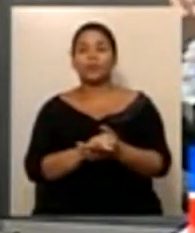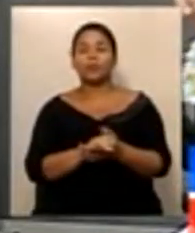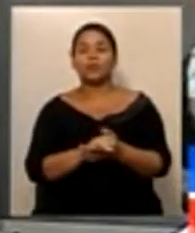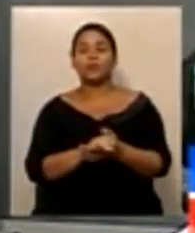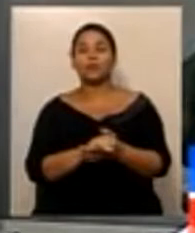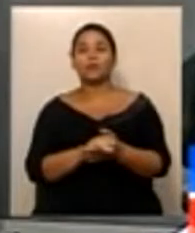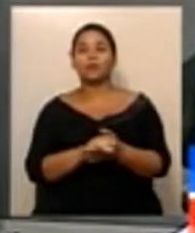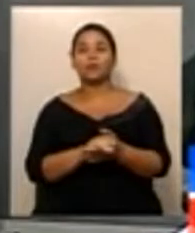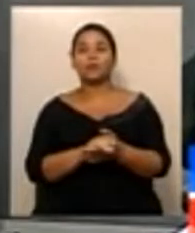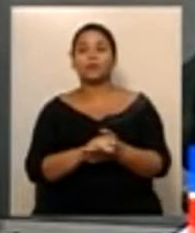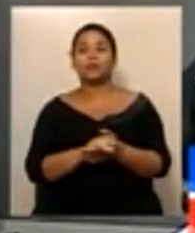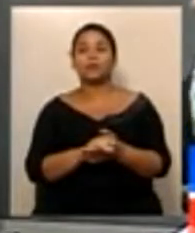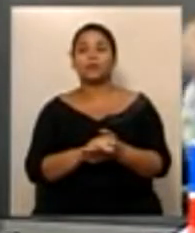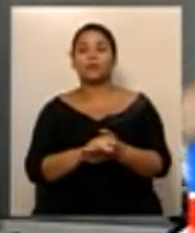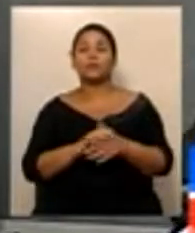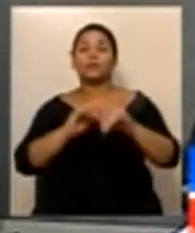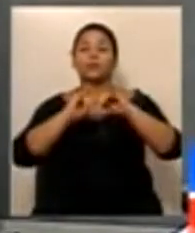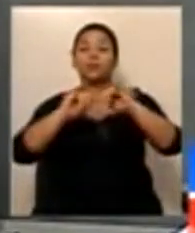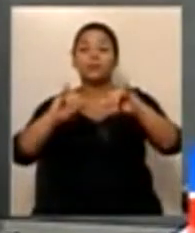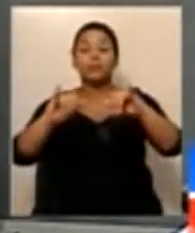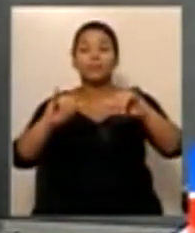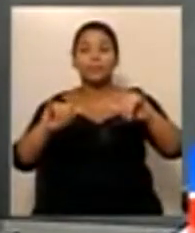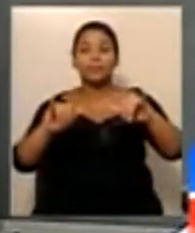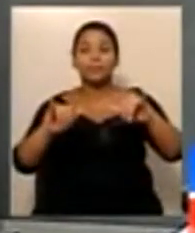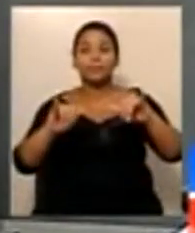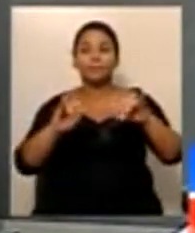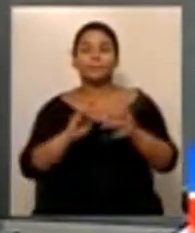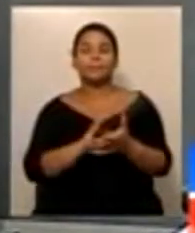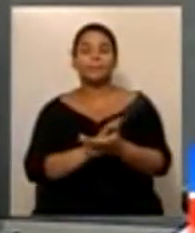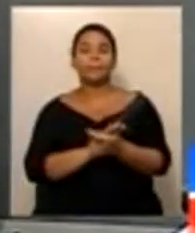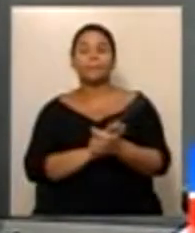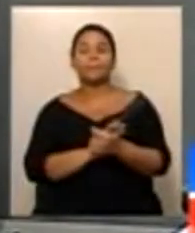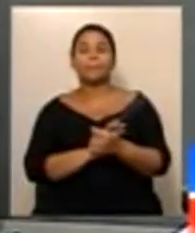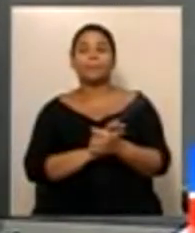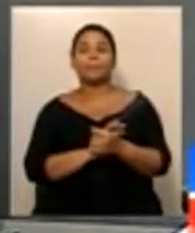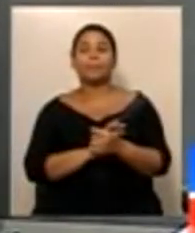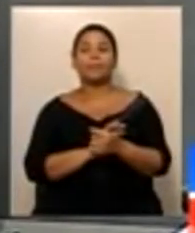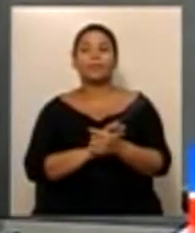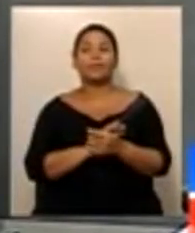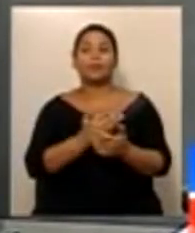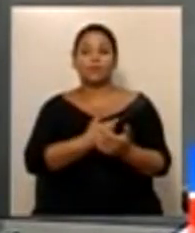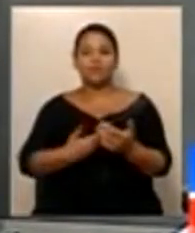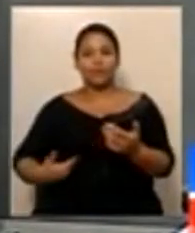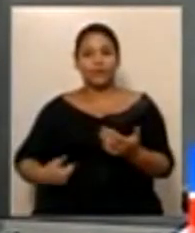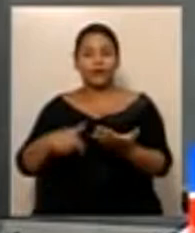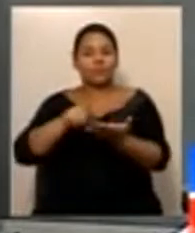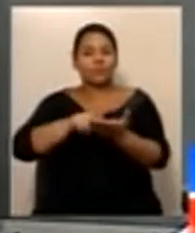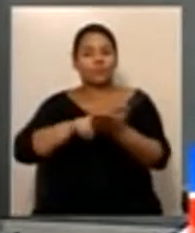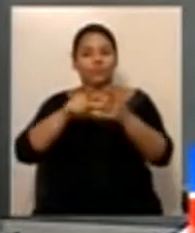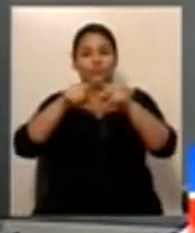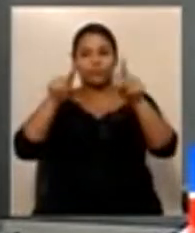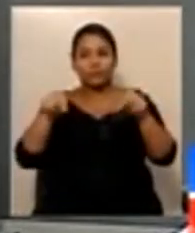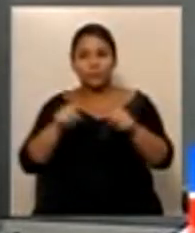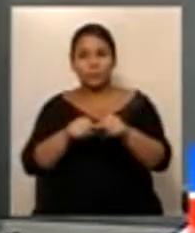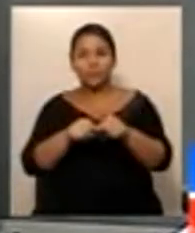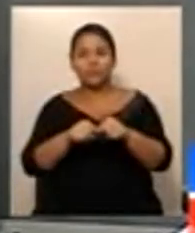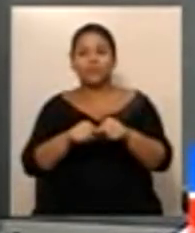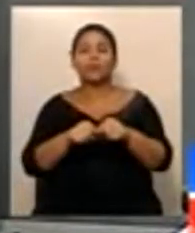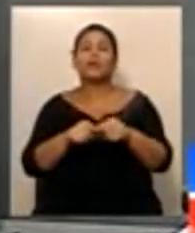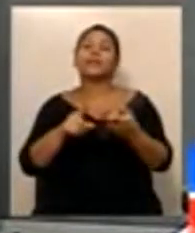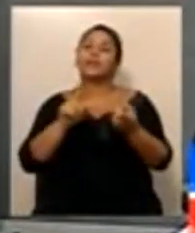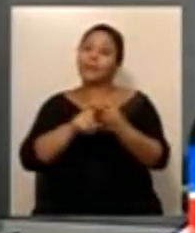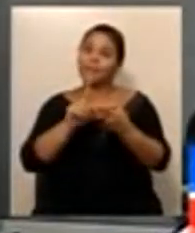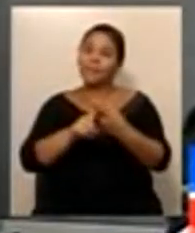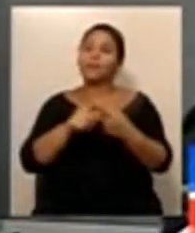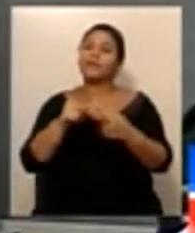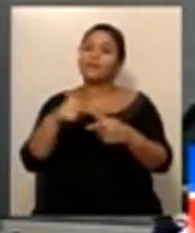continuar o debate, só para a questão de informação, que na medida enviada pelo governo do Estado, também inclui os procuradores autárquicos. Tem